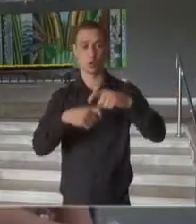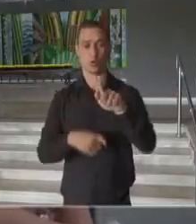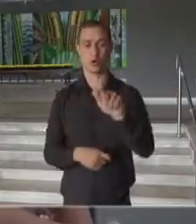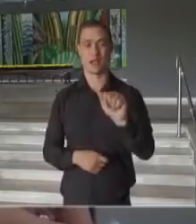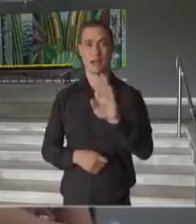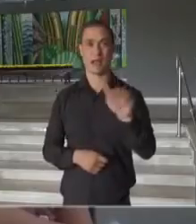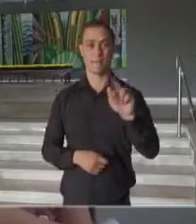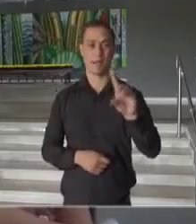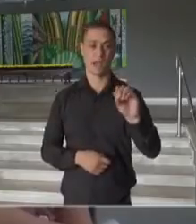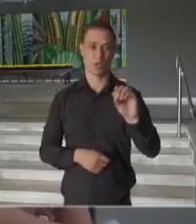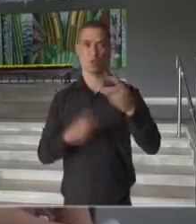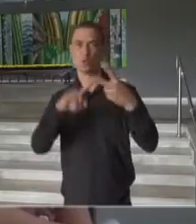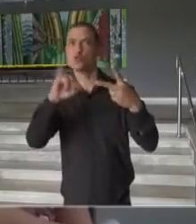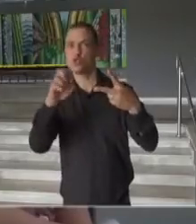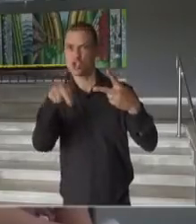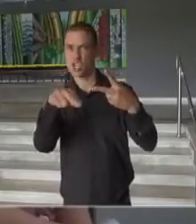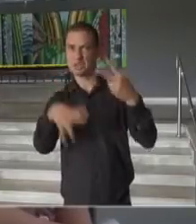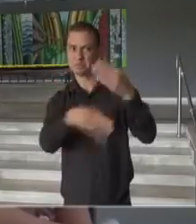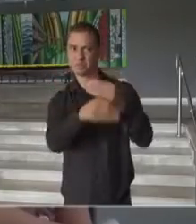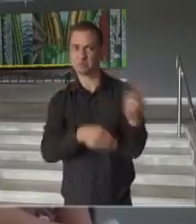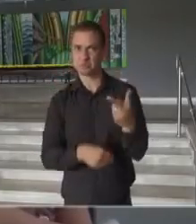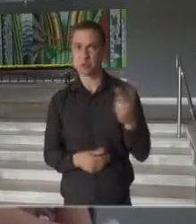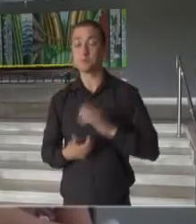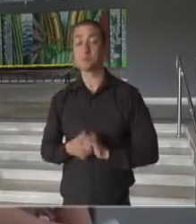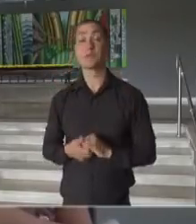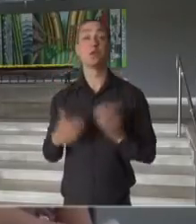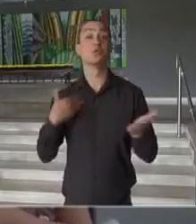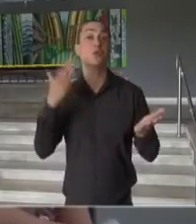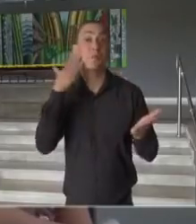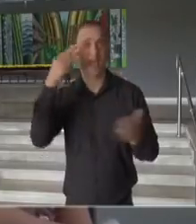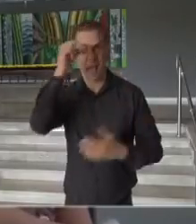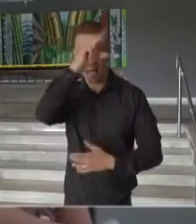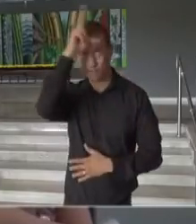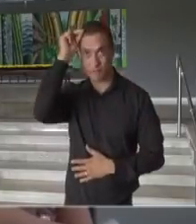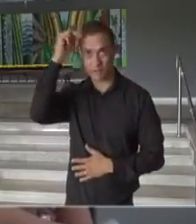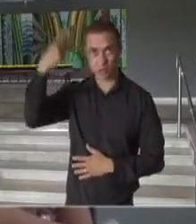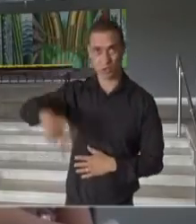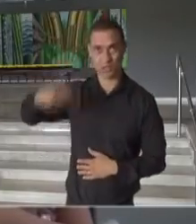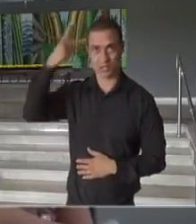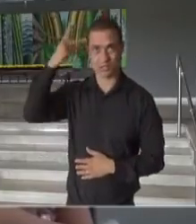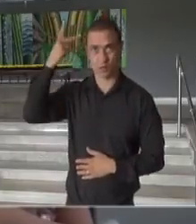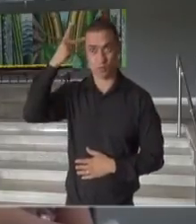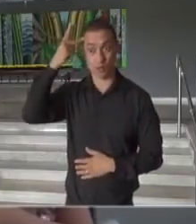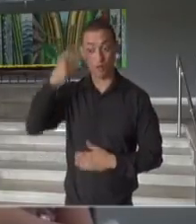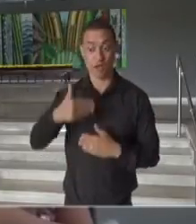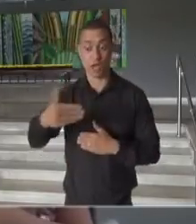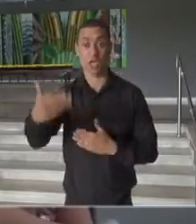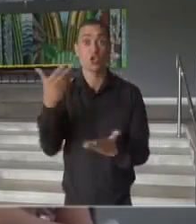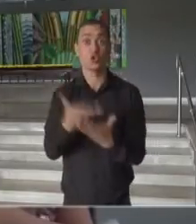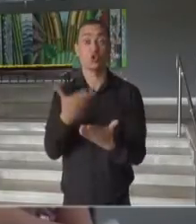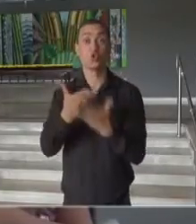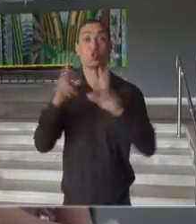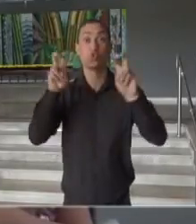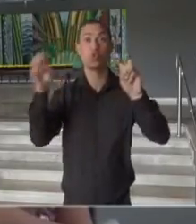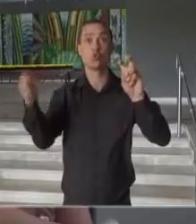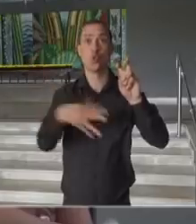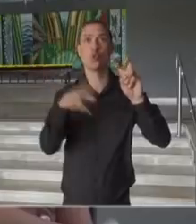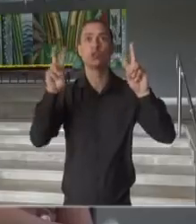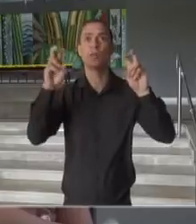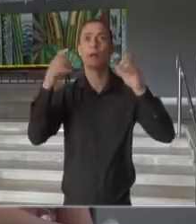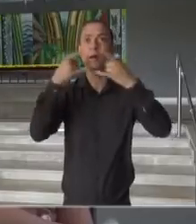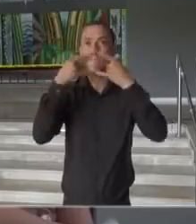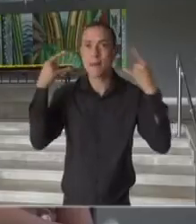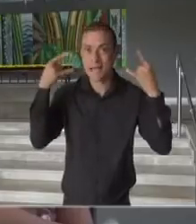acho que pode complementar. Eu gostaria de saber se a Prefeitura de São Paulo vai realizar um novo estudo sobre as máscaras também. Essa discussão